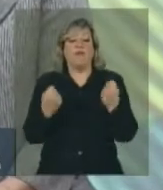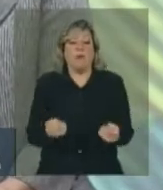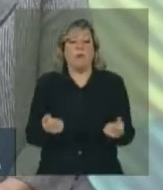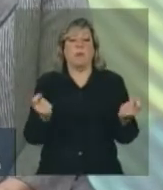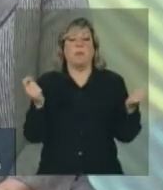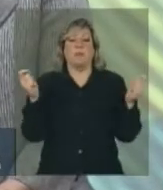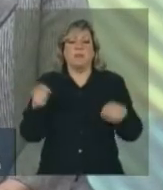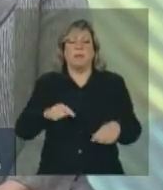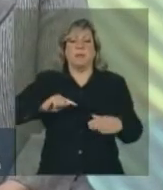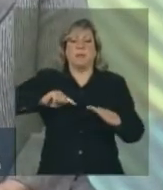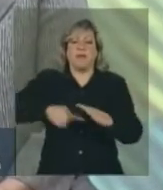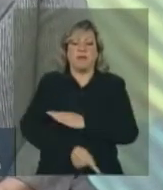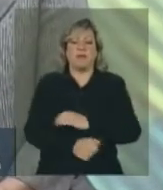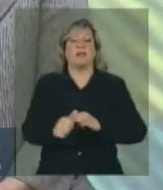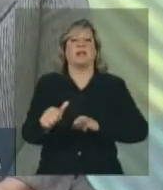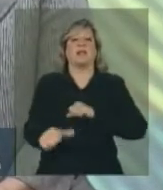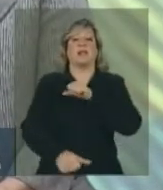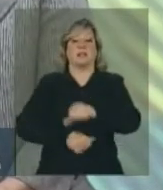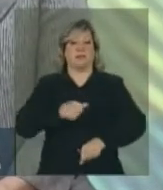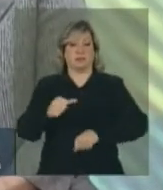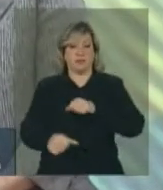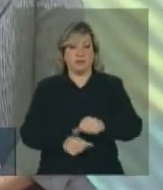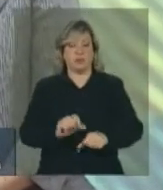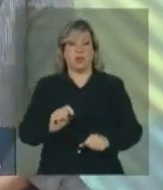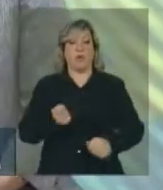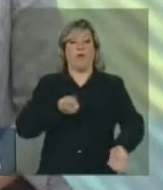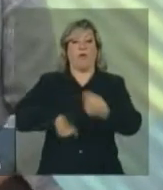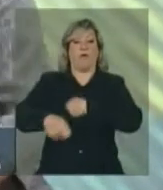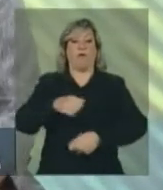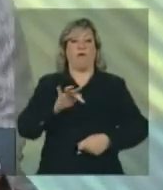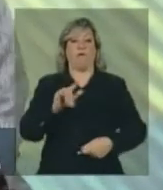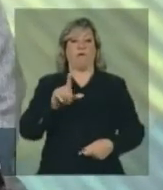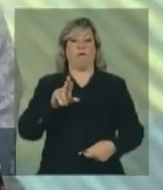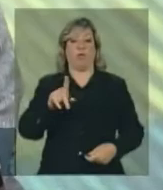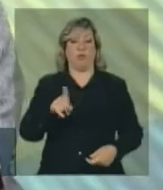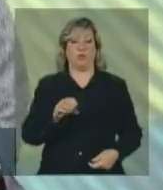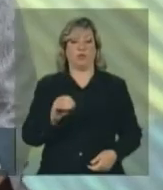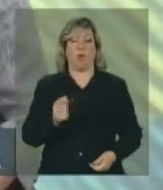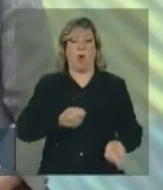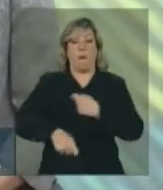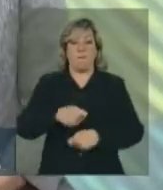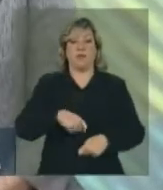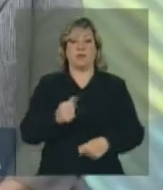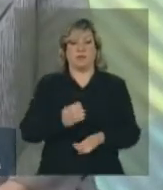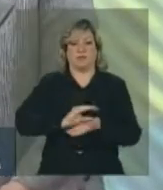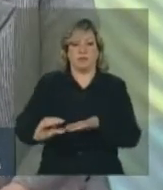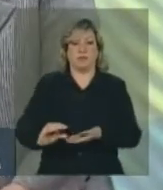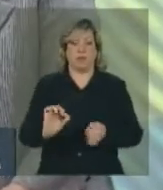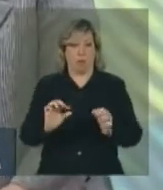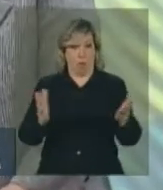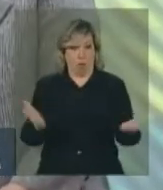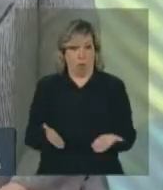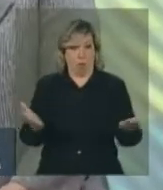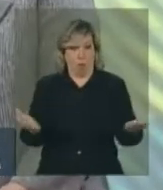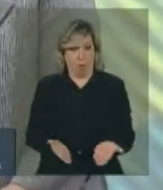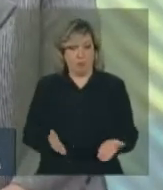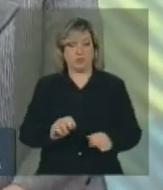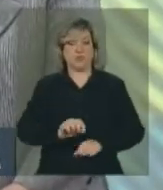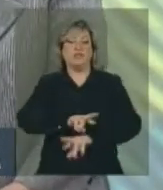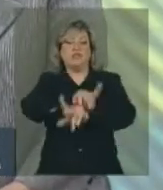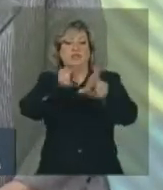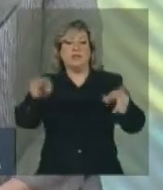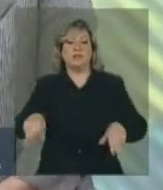transformação nos fluxos de comércio e investimento. Hoje, as diferentes